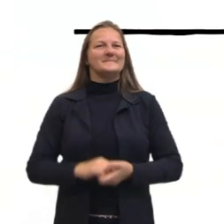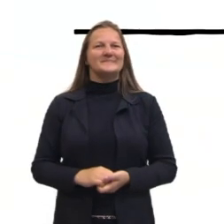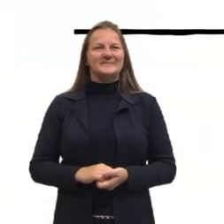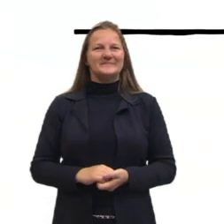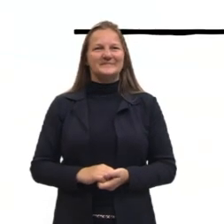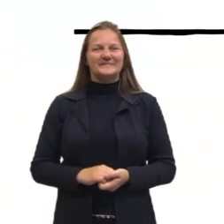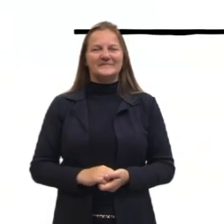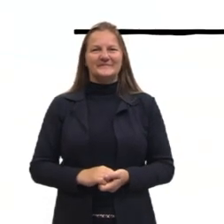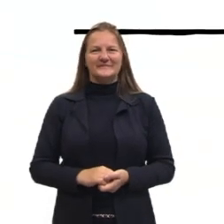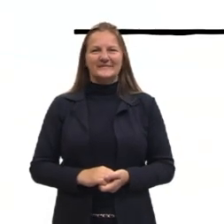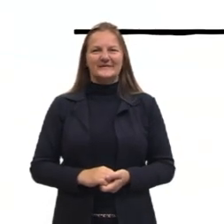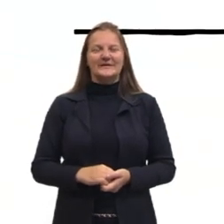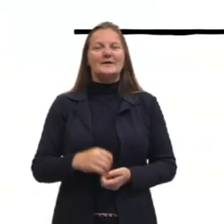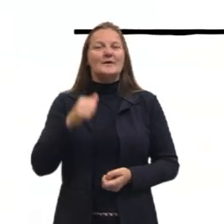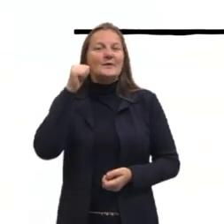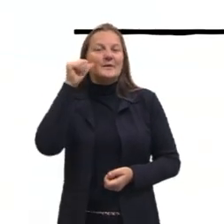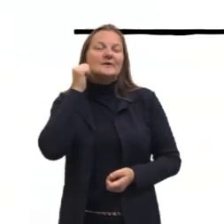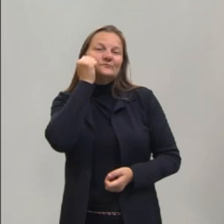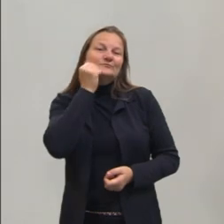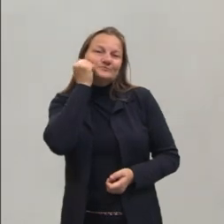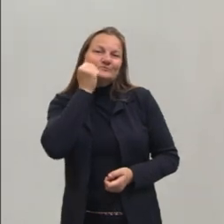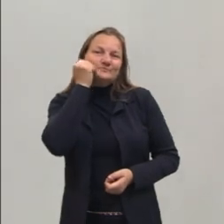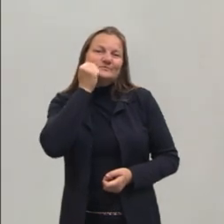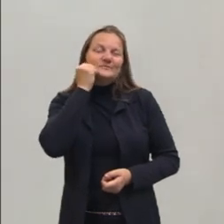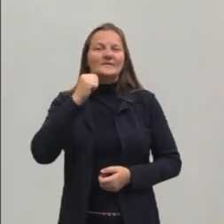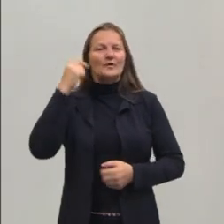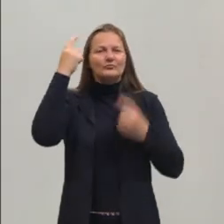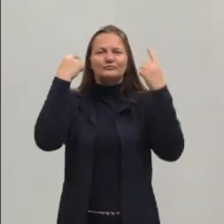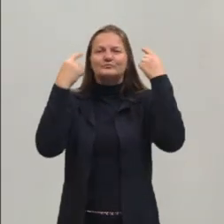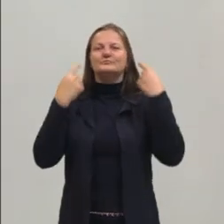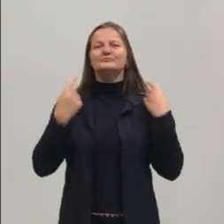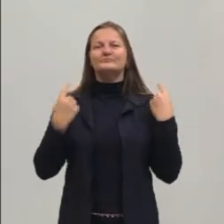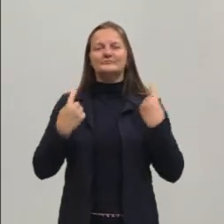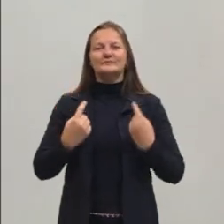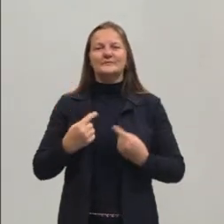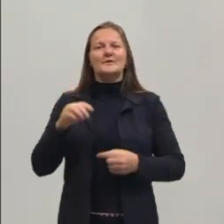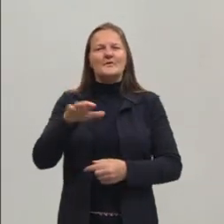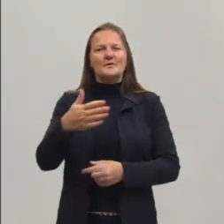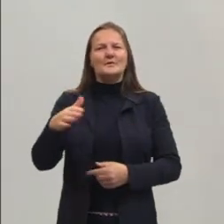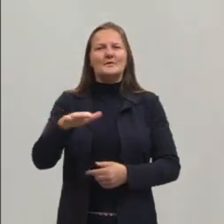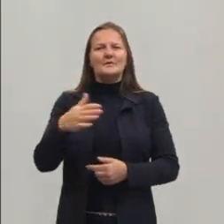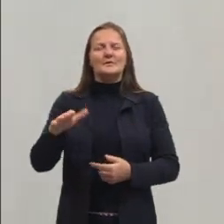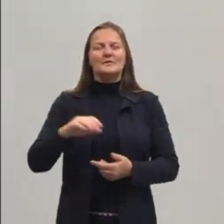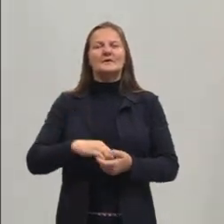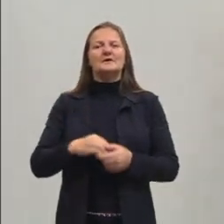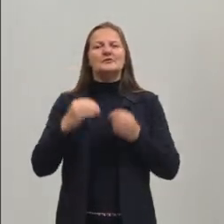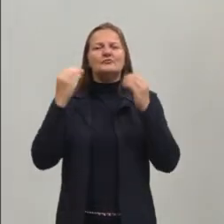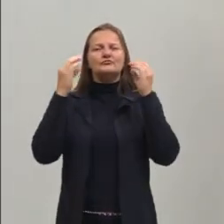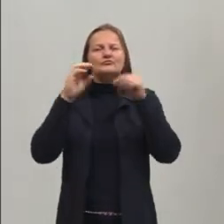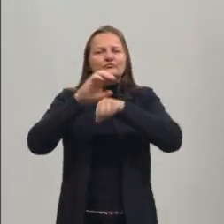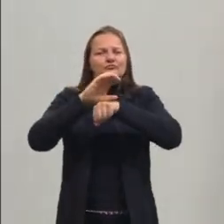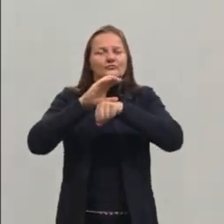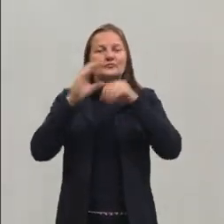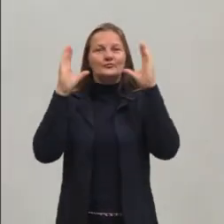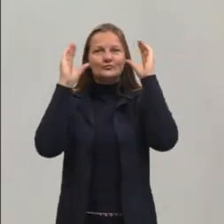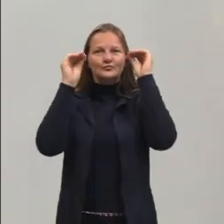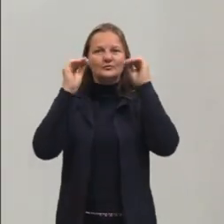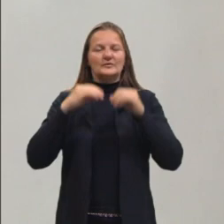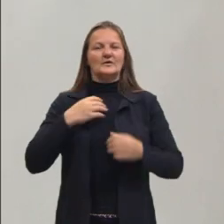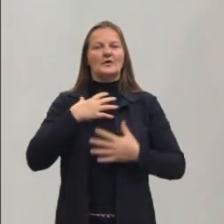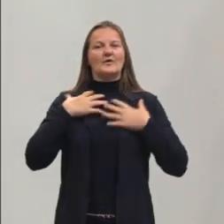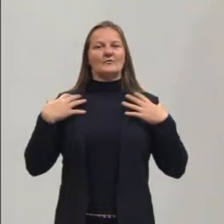Bom, sou uma mulher negra, cabelos crespos, médios, castanhos escuros, estou vestindo uma